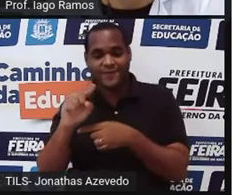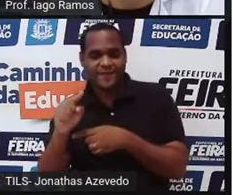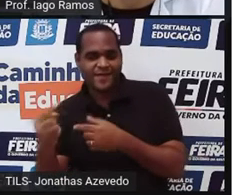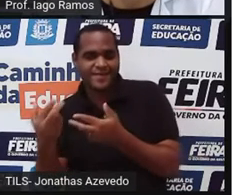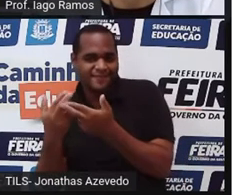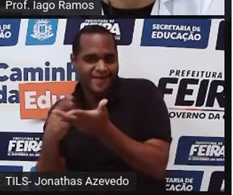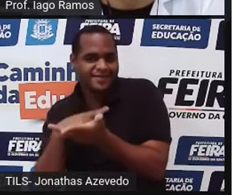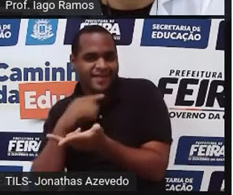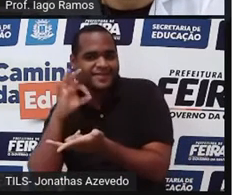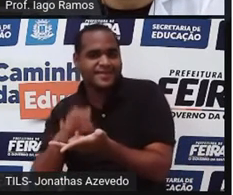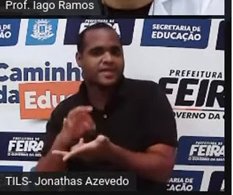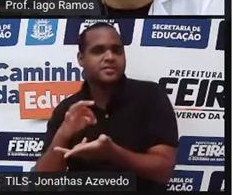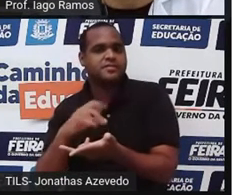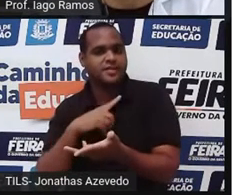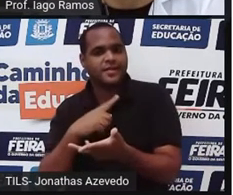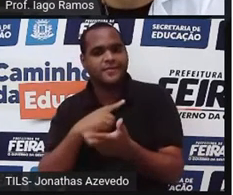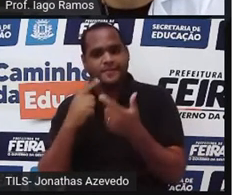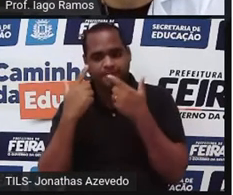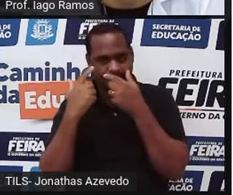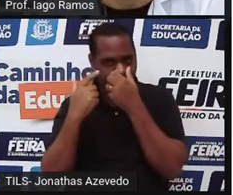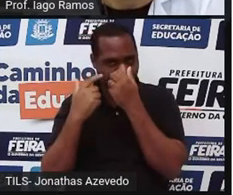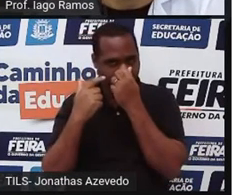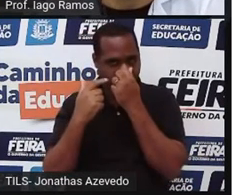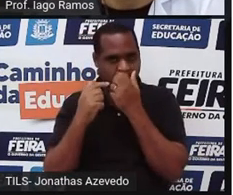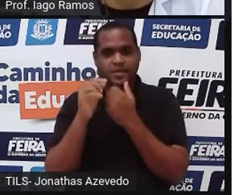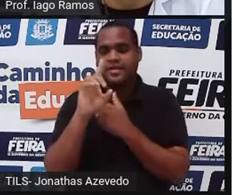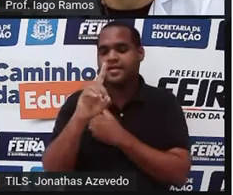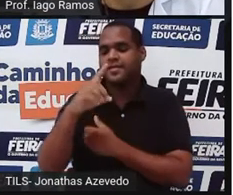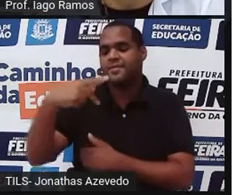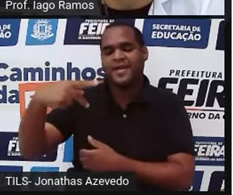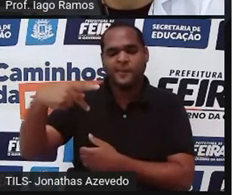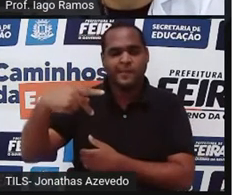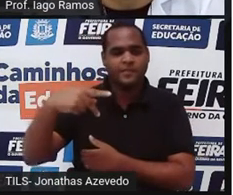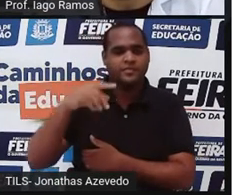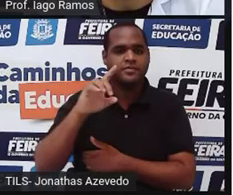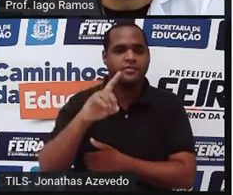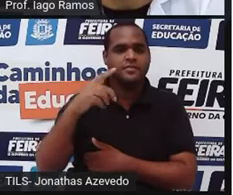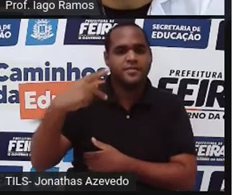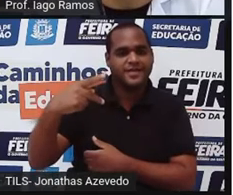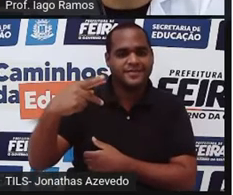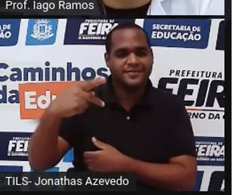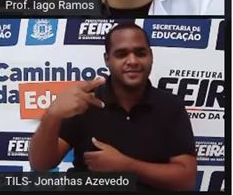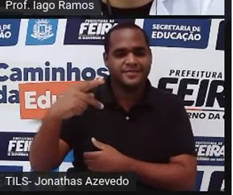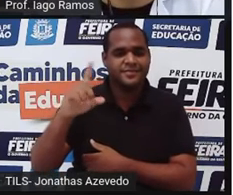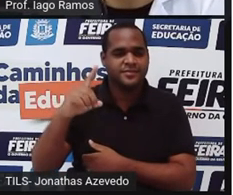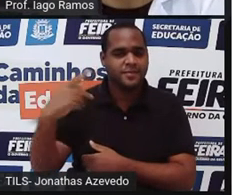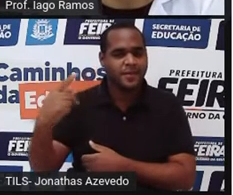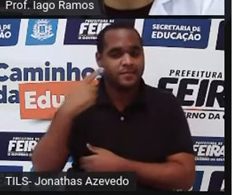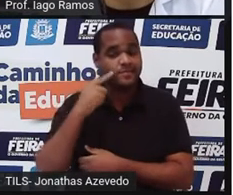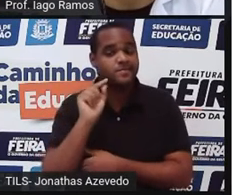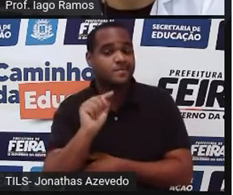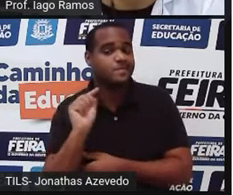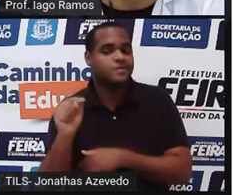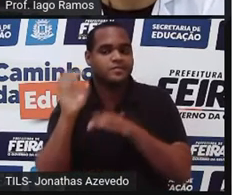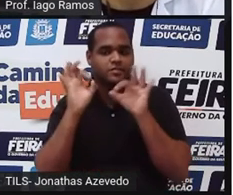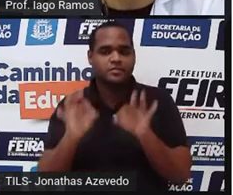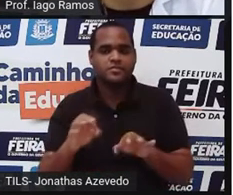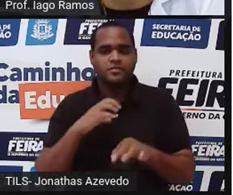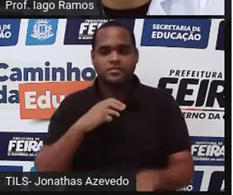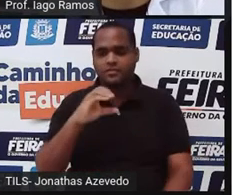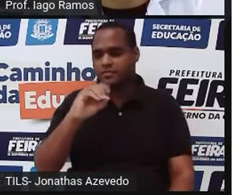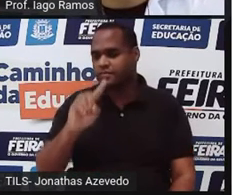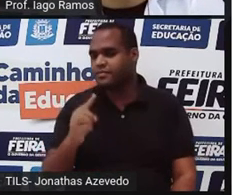como está escrito aqui na tela, e as dízimas periódicas. Decimais exatos, 0